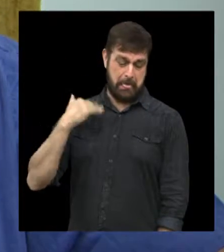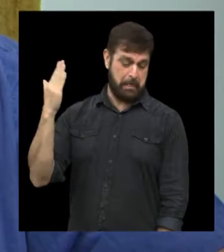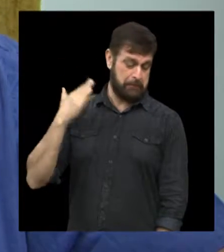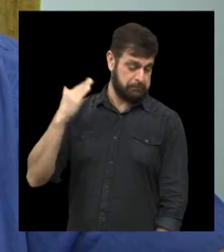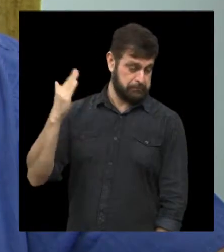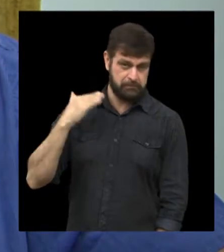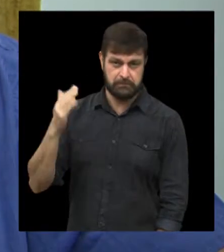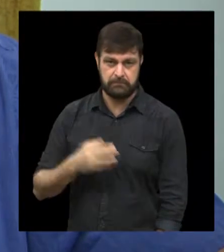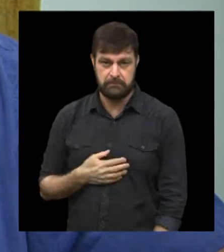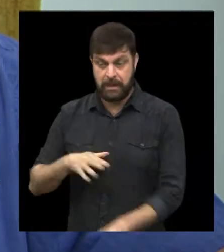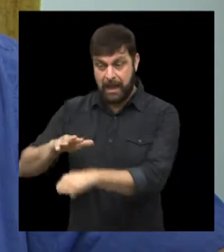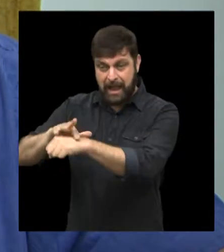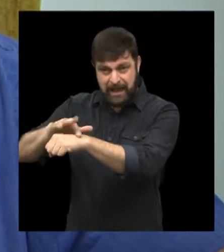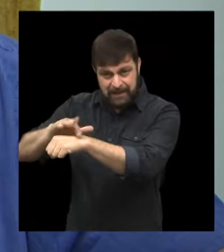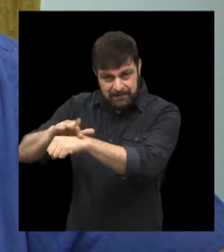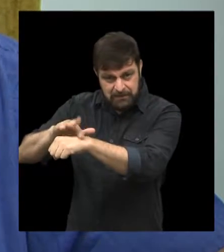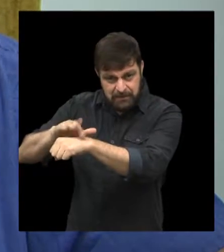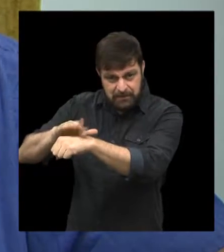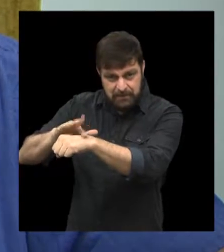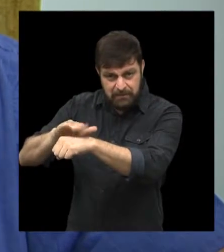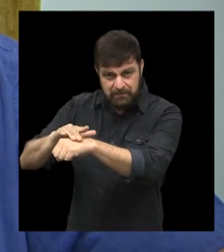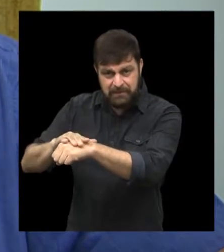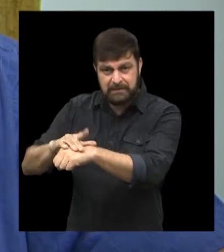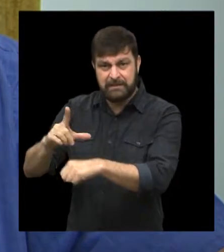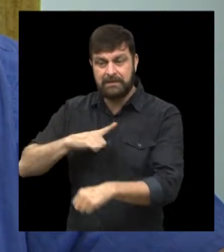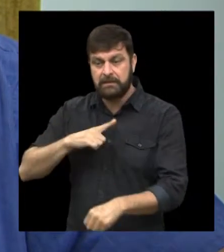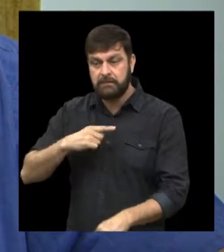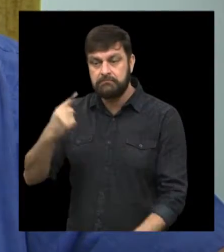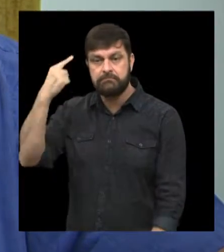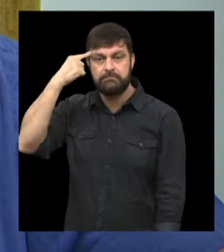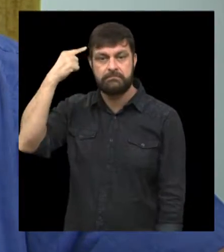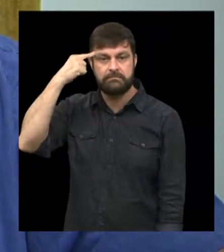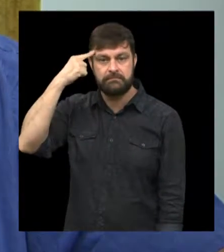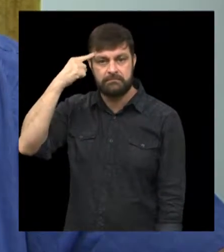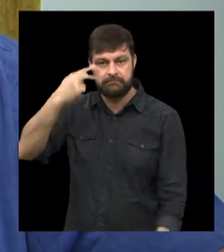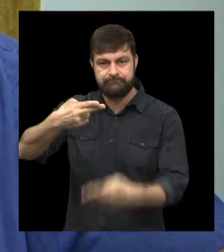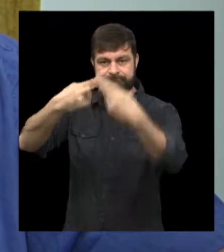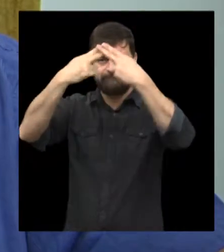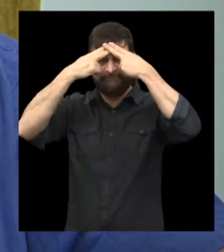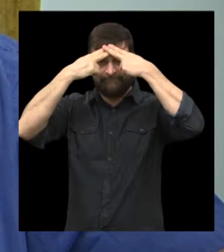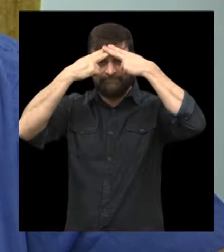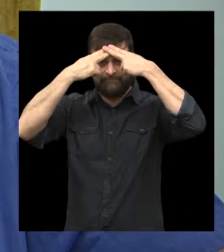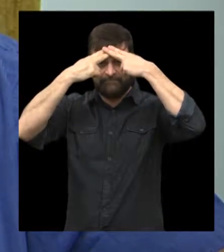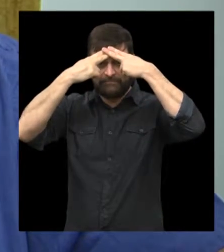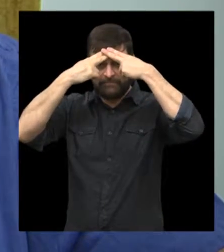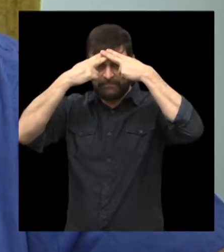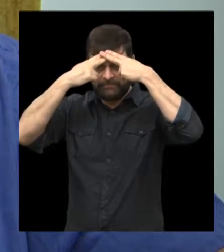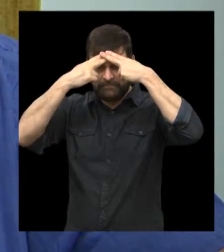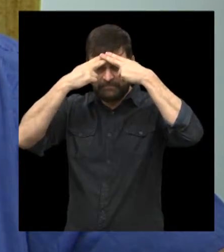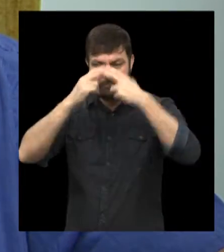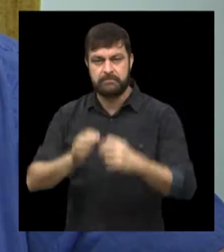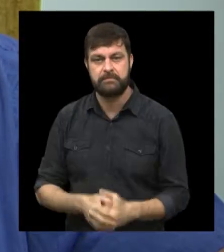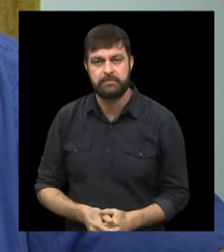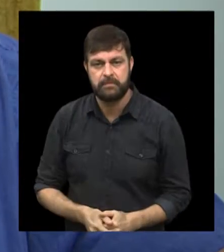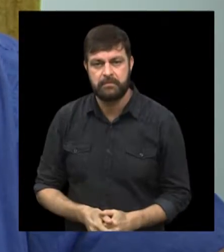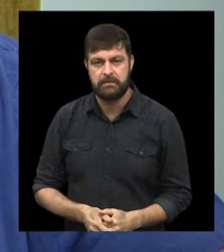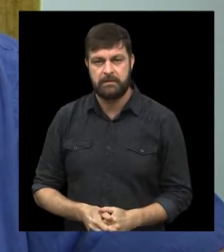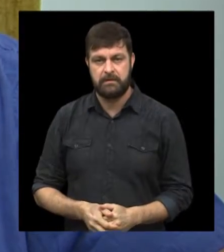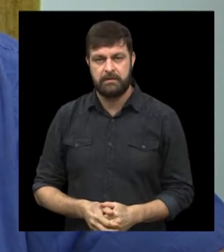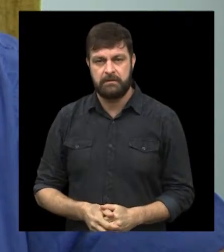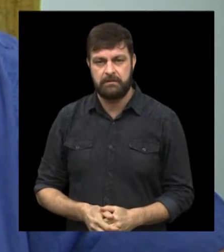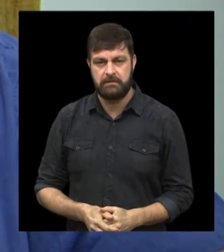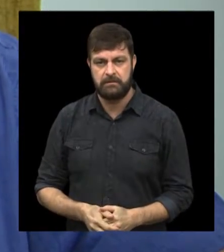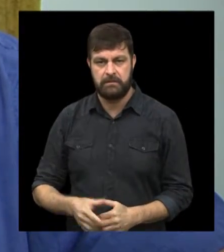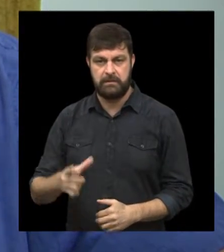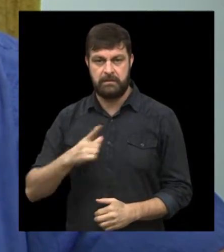hábito, a patologia, a doença está na cabeça, não é no cérebro, e